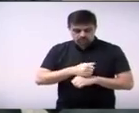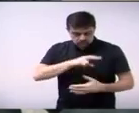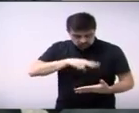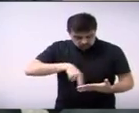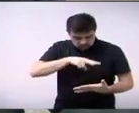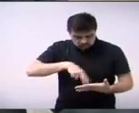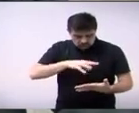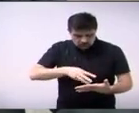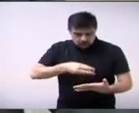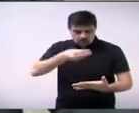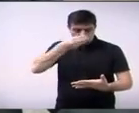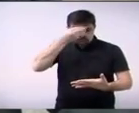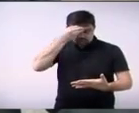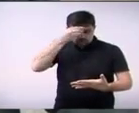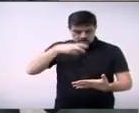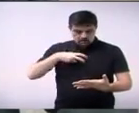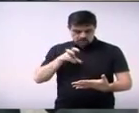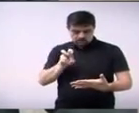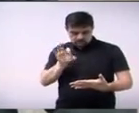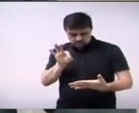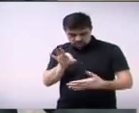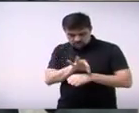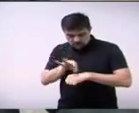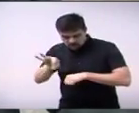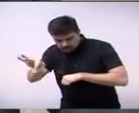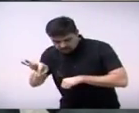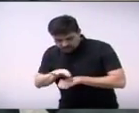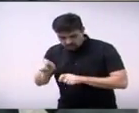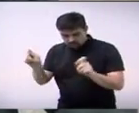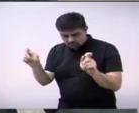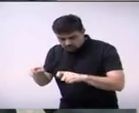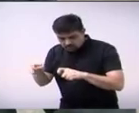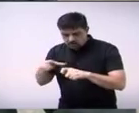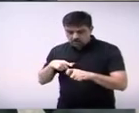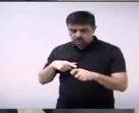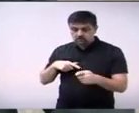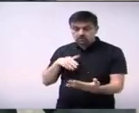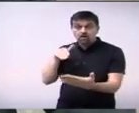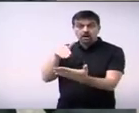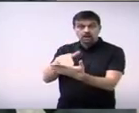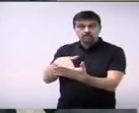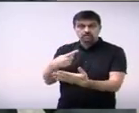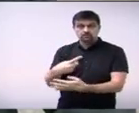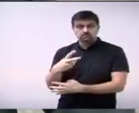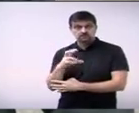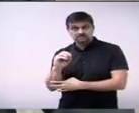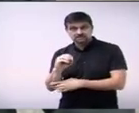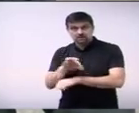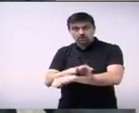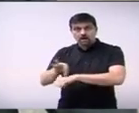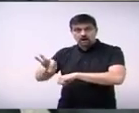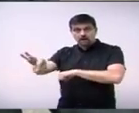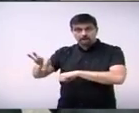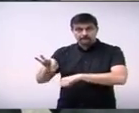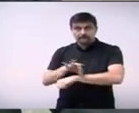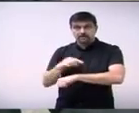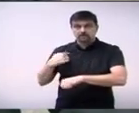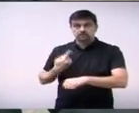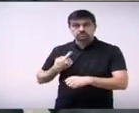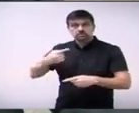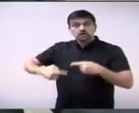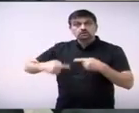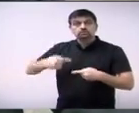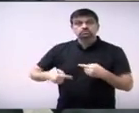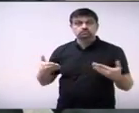pudesse dizer que 50 metros é suficiente, que 250 é suficiente, que, de repente, nenhum dos dois atende. Mas o que nós estamos discutindo hoje é